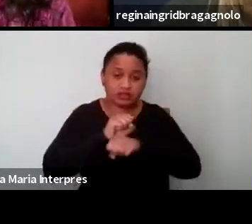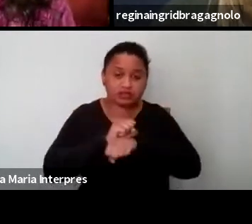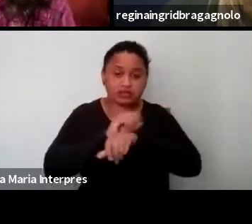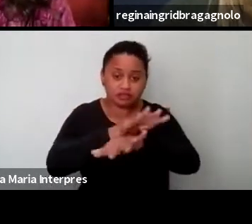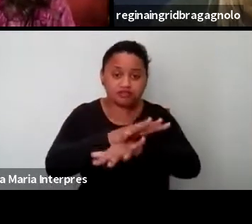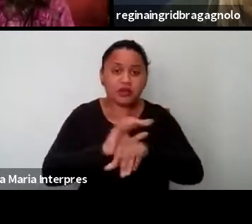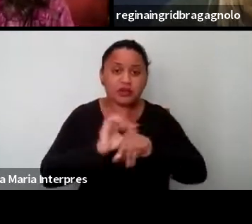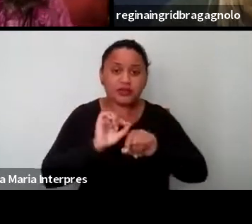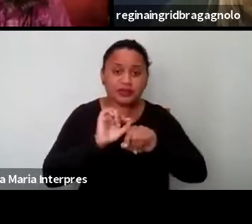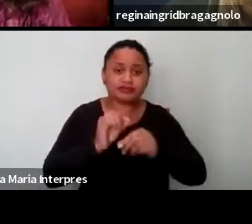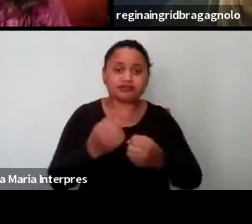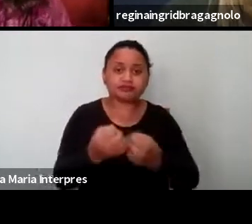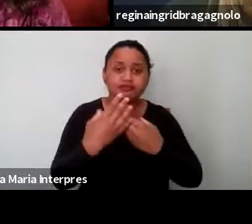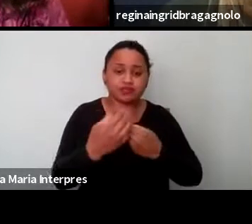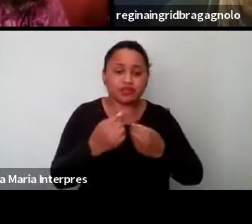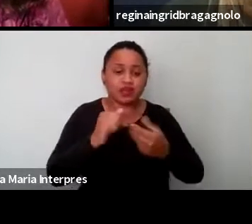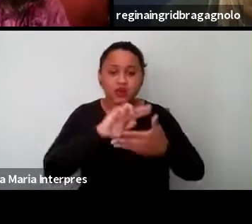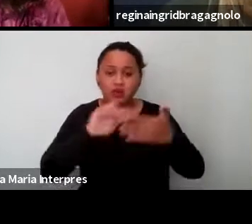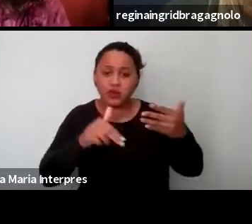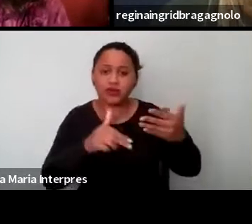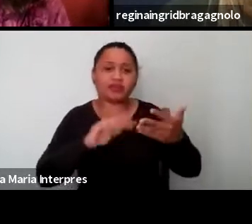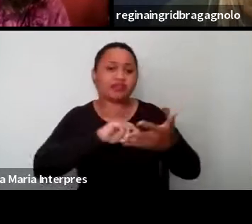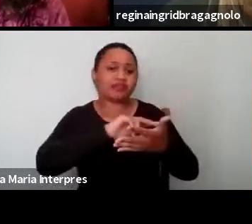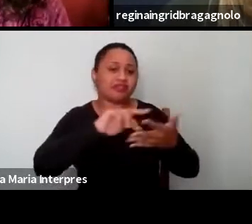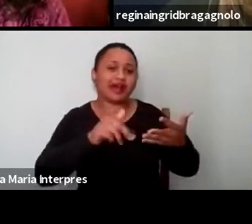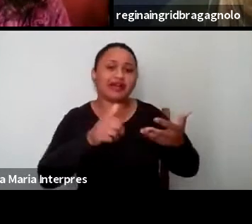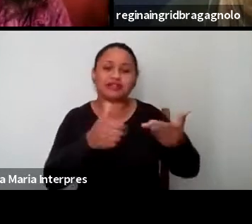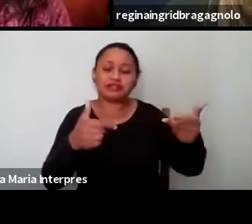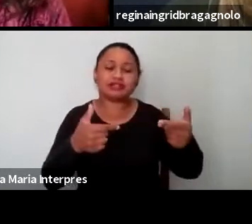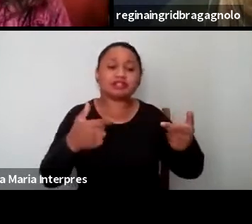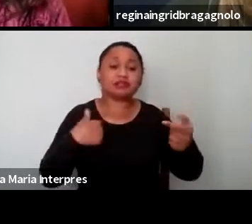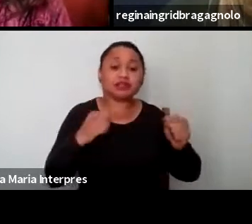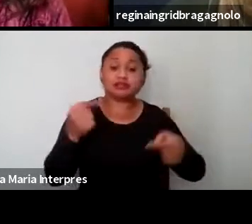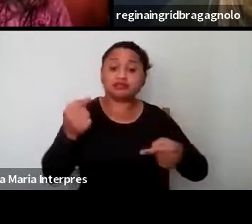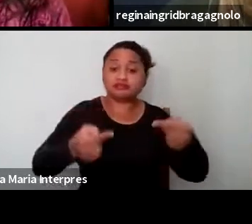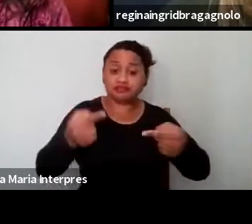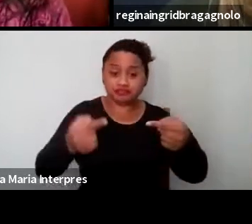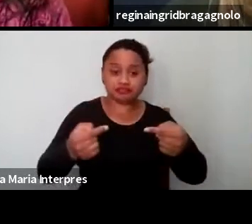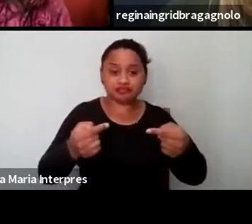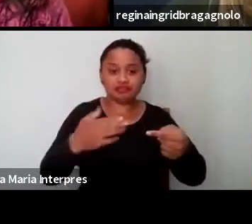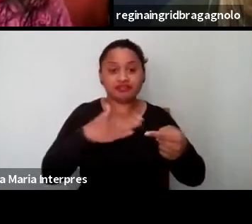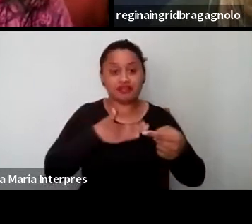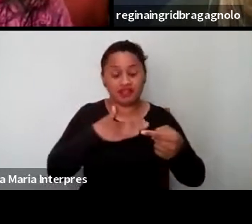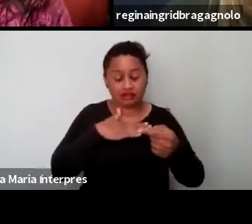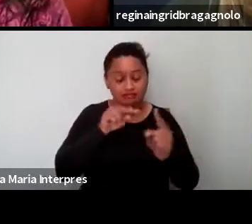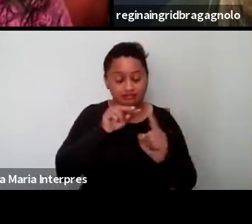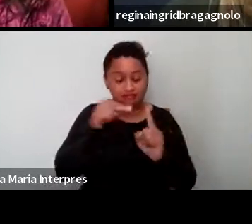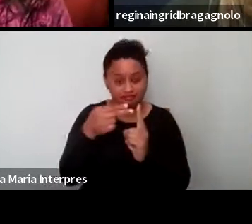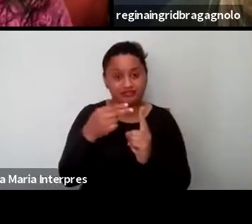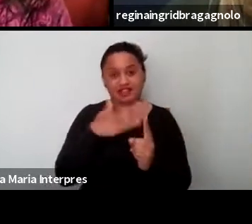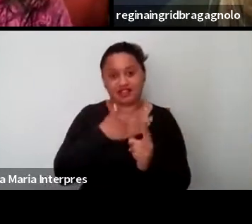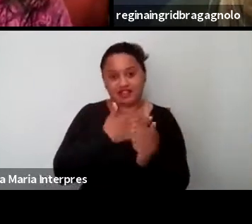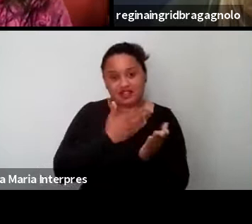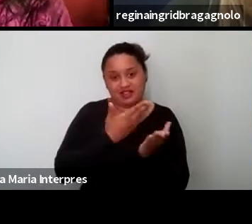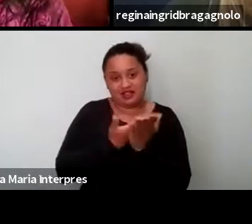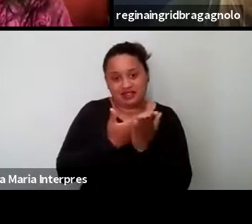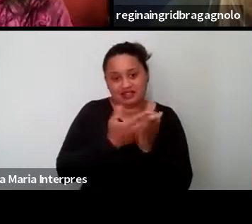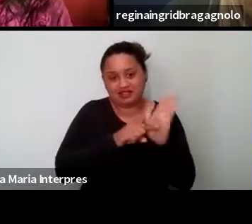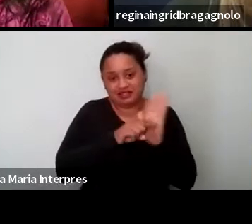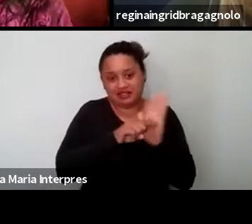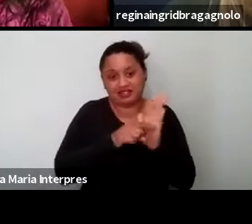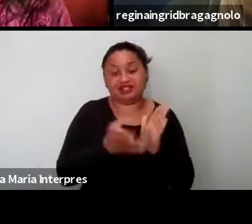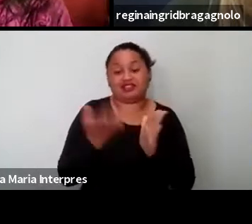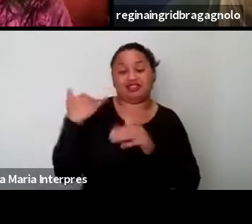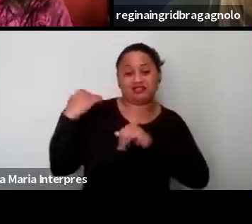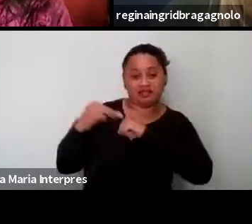trazido muitas questões a debater, mas, do meu ponto de vista, Até porque eu sou alguém que estuda, né? Desde o meu mestrado, lá,